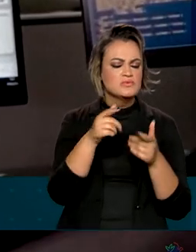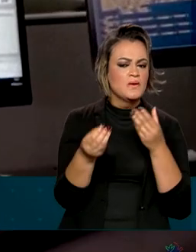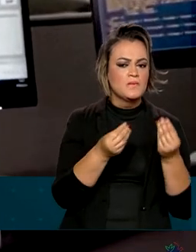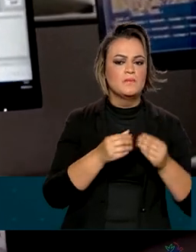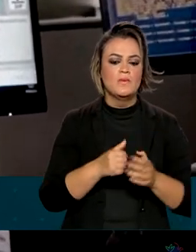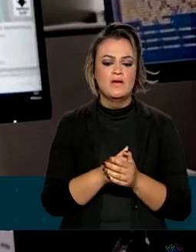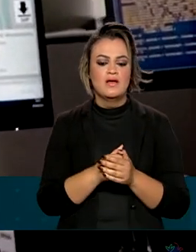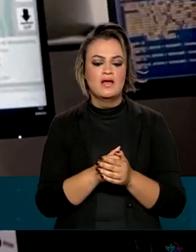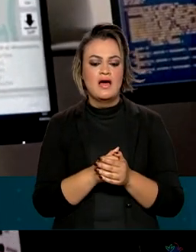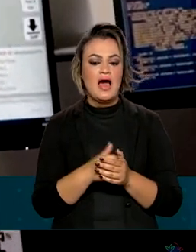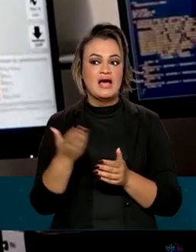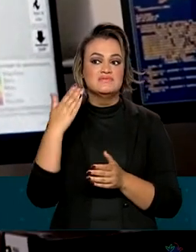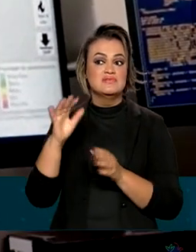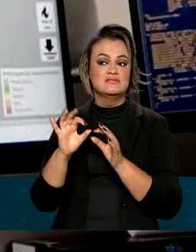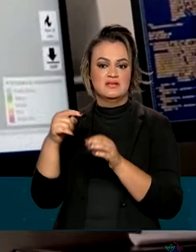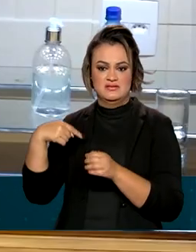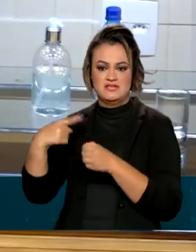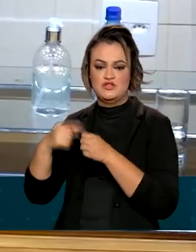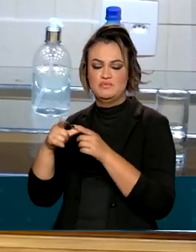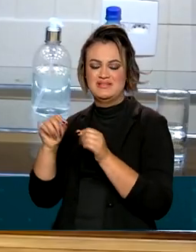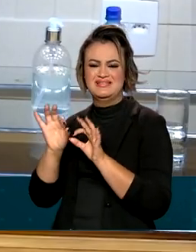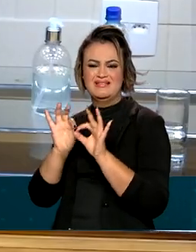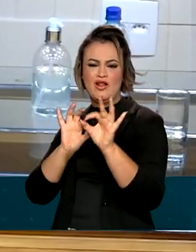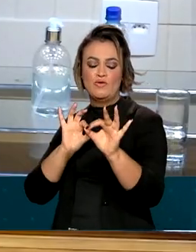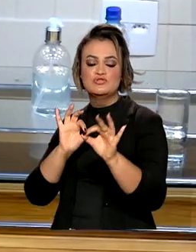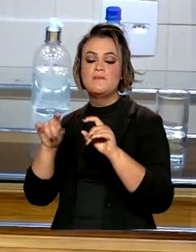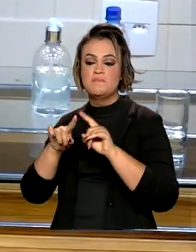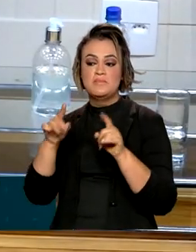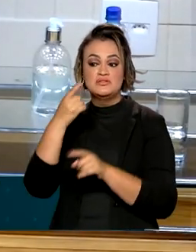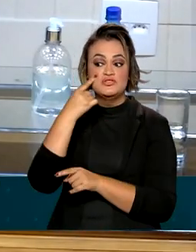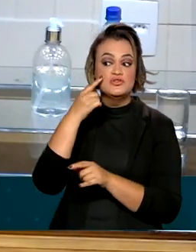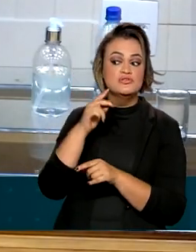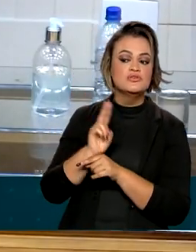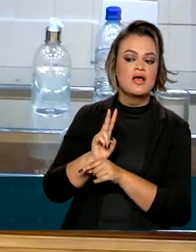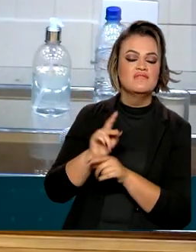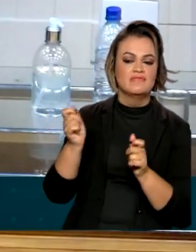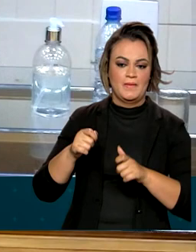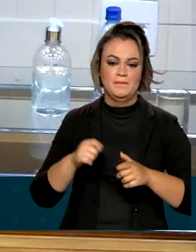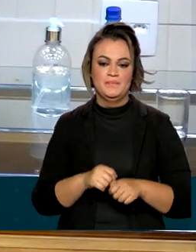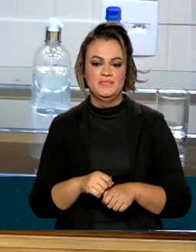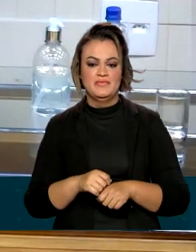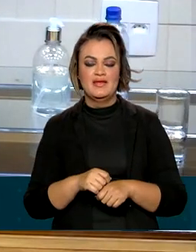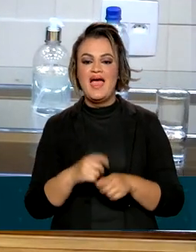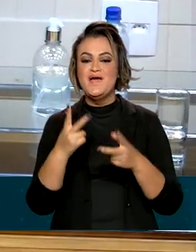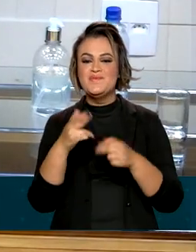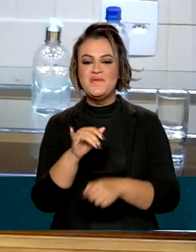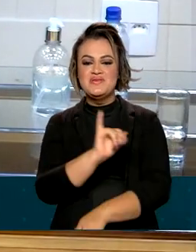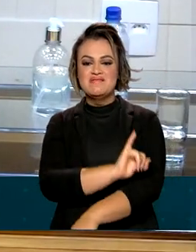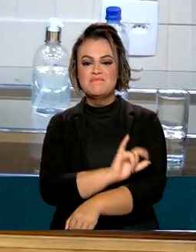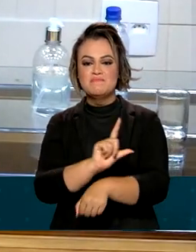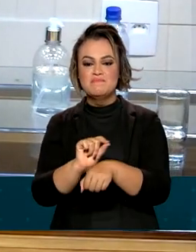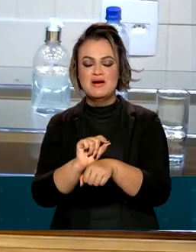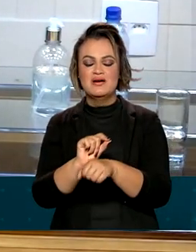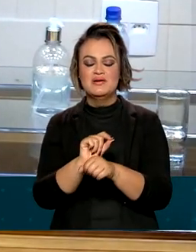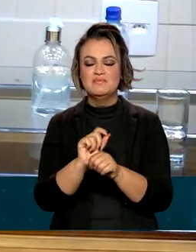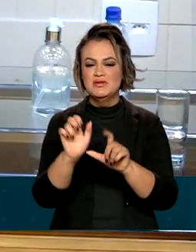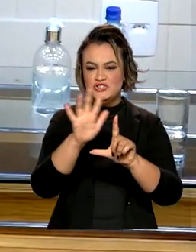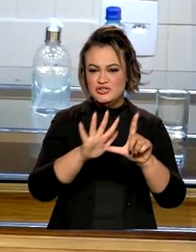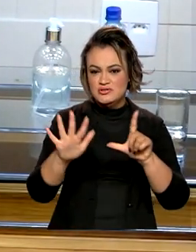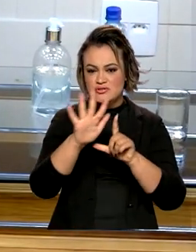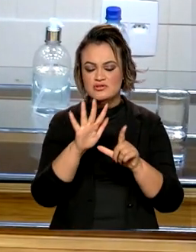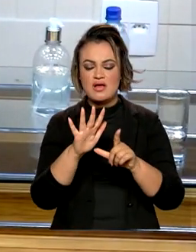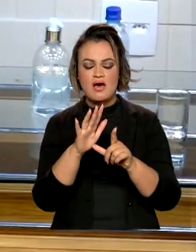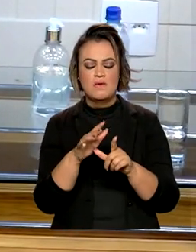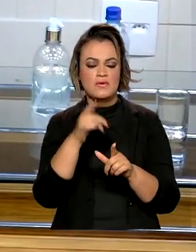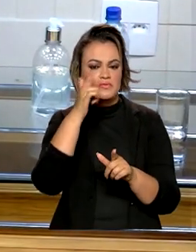vezes, muito longe daqui de Brasília. É uma evolução importante, um imbama digital, um imbama inovador, um imbama transparente,